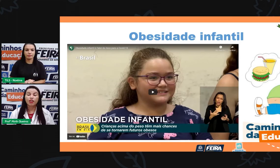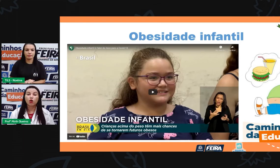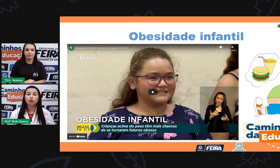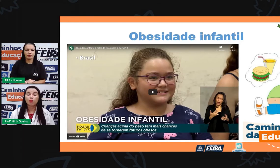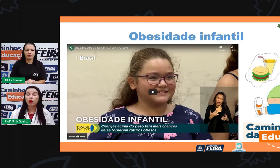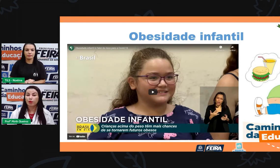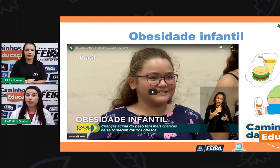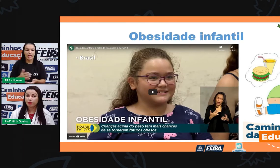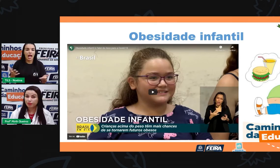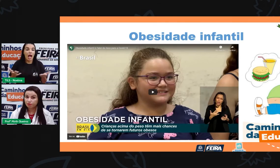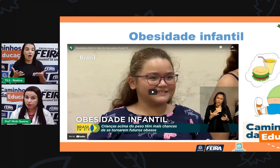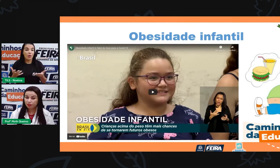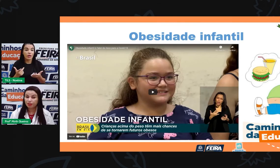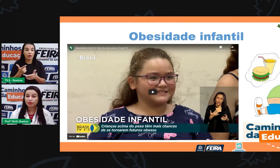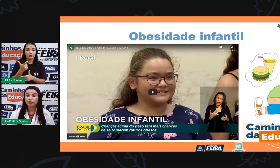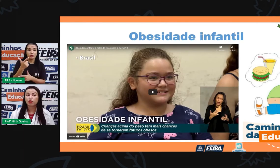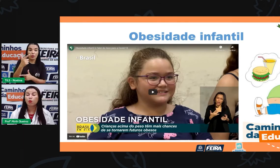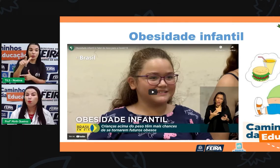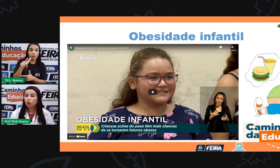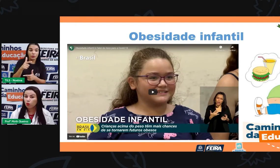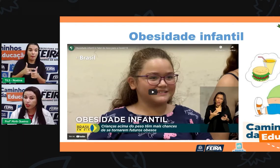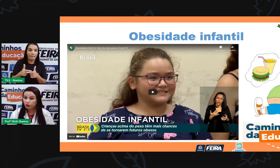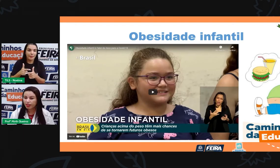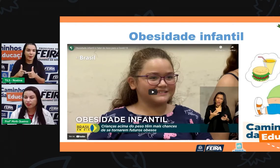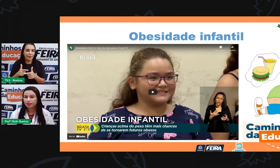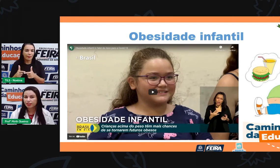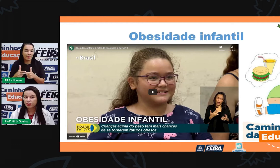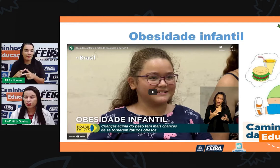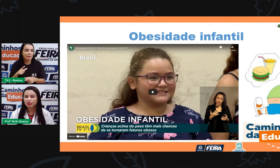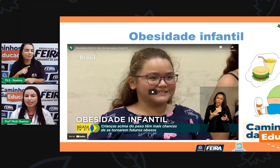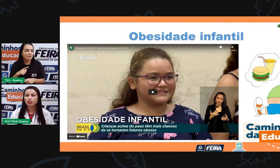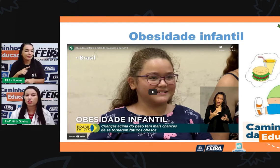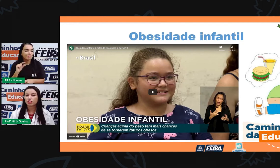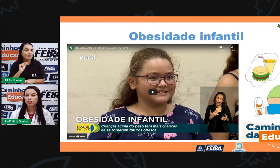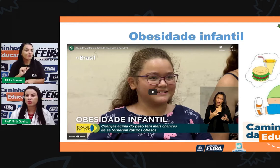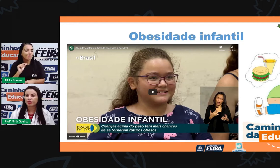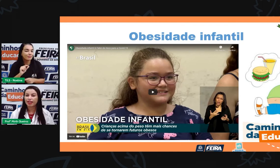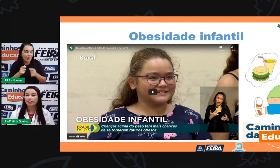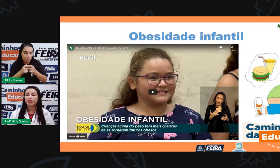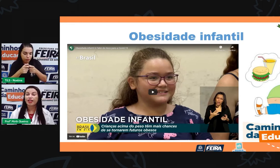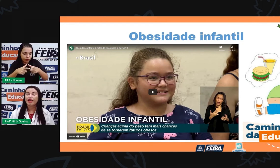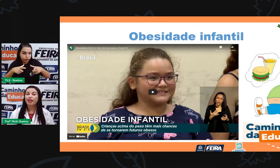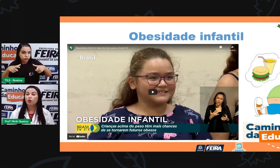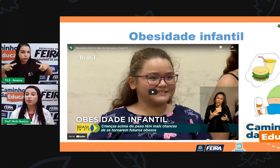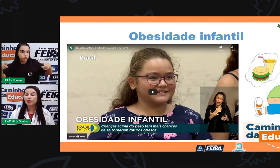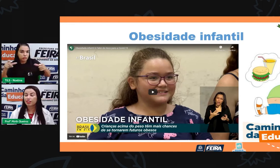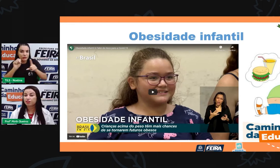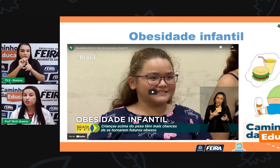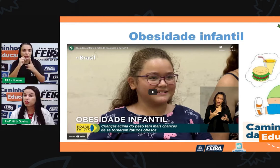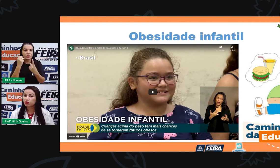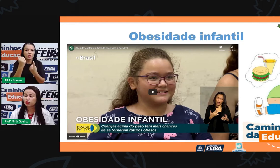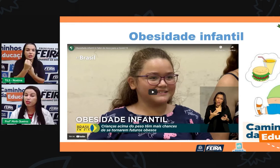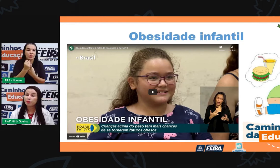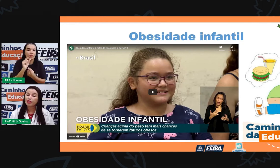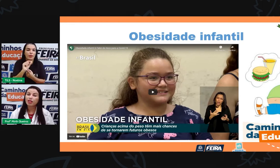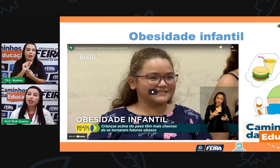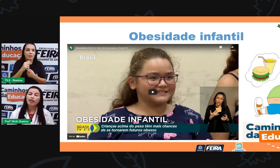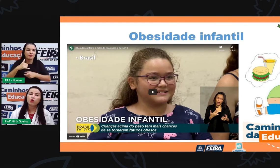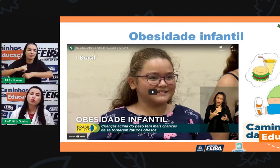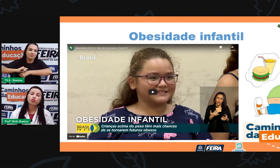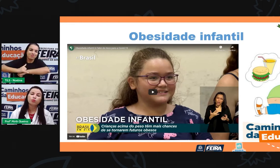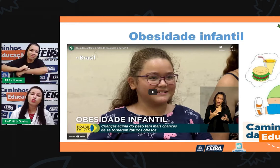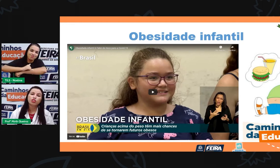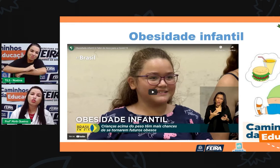E outro problema que vem sendo muito crescente na nossa sociedade é a obesidade infantil, que também